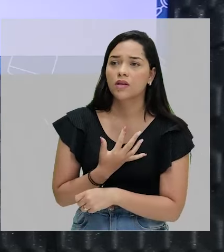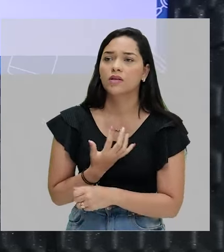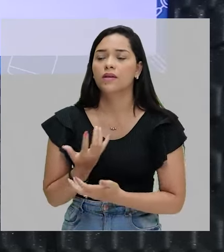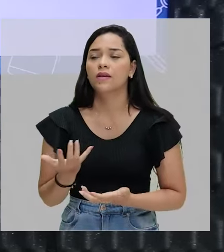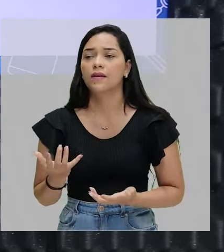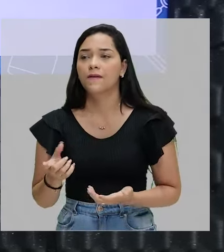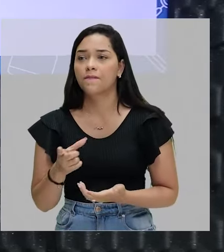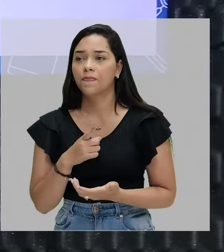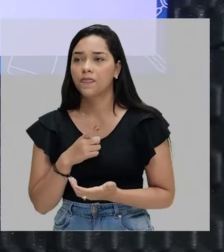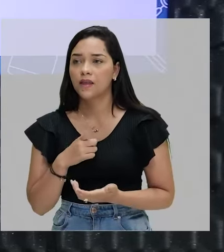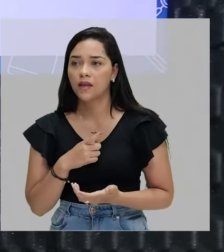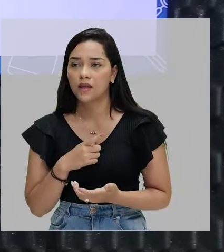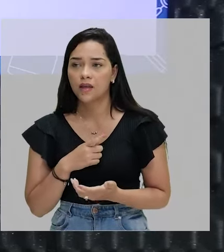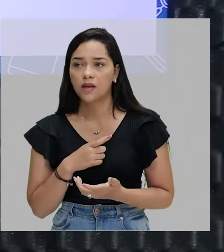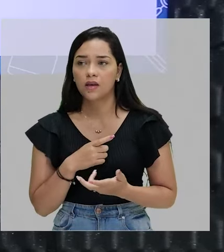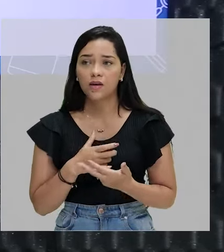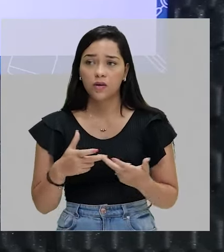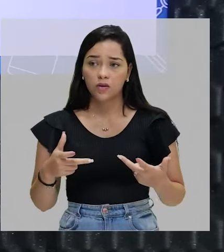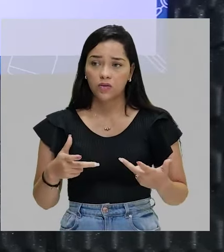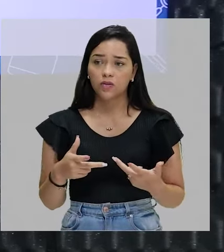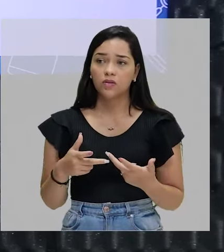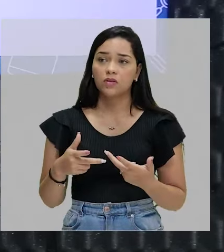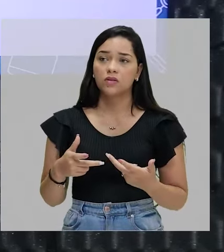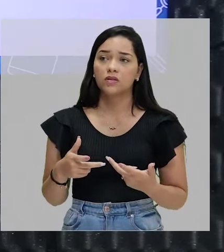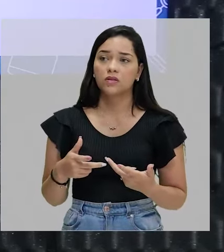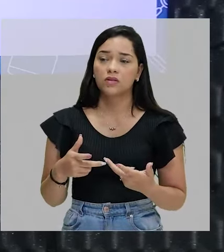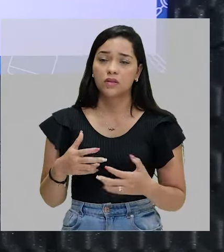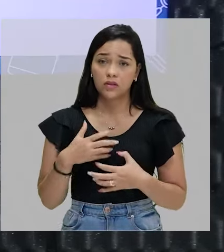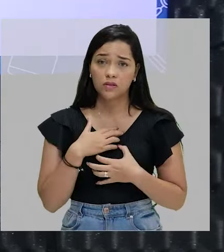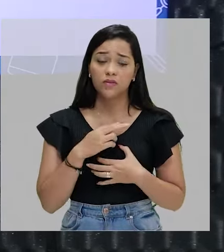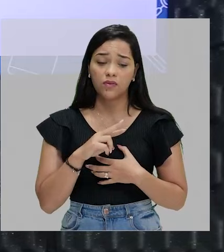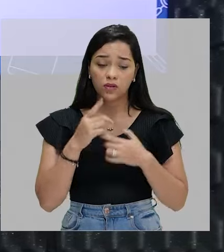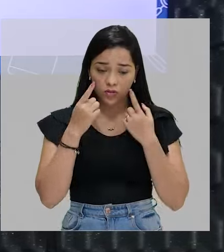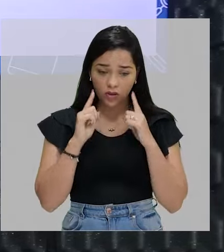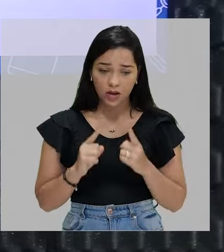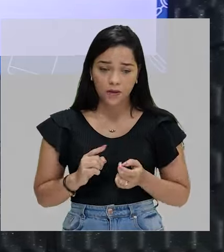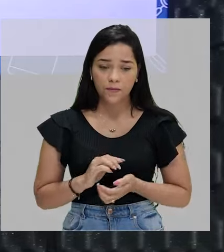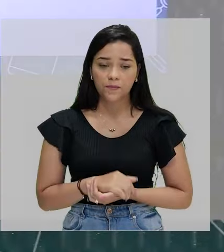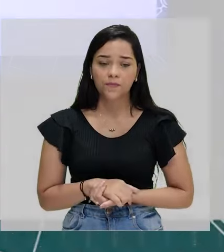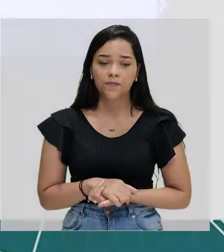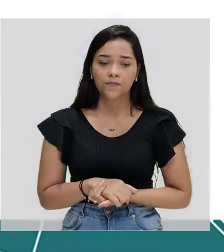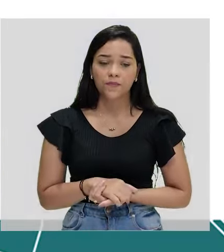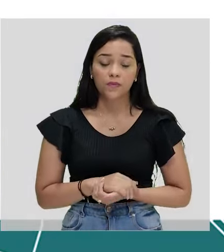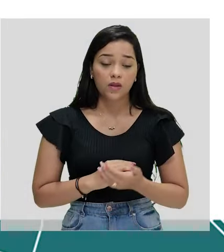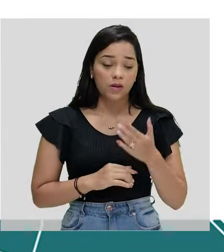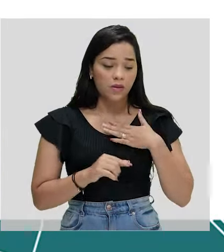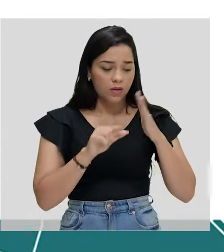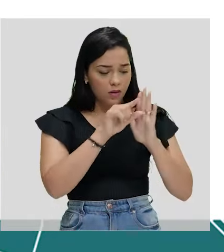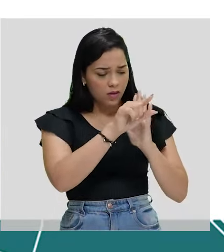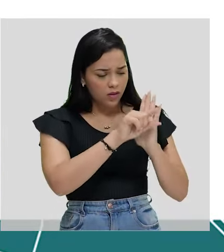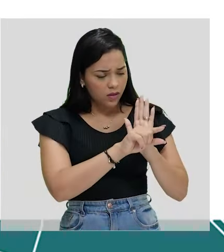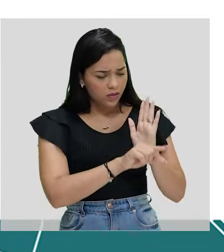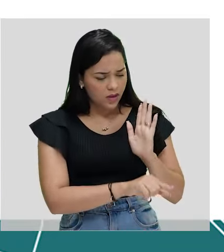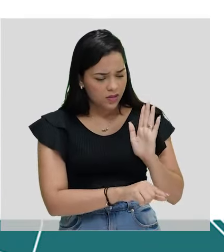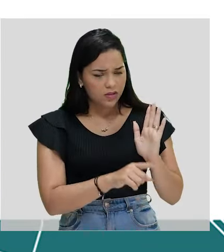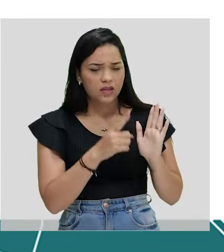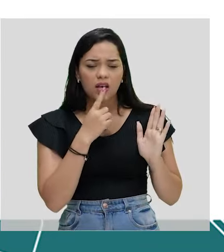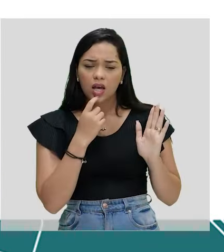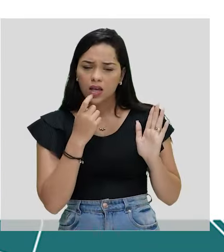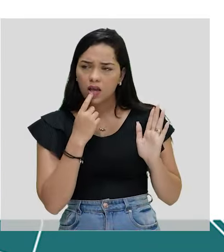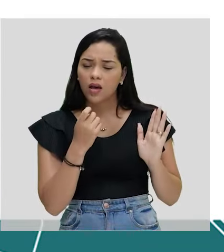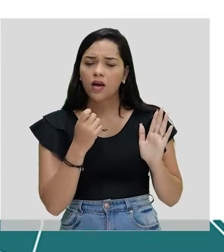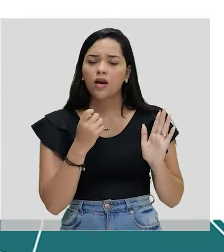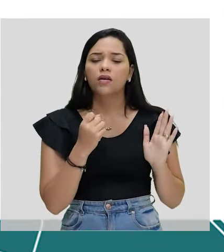mexida com alguma coisa, sensível, ela vai chorar. Meu verso é sangue,